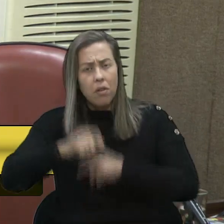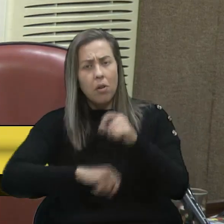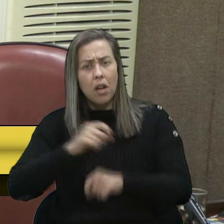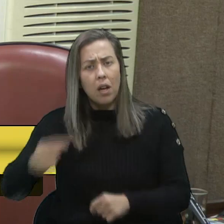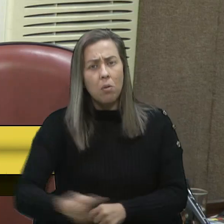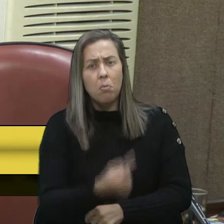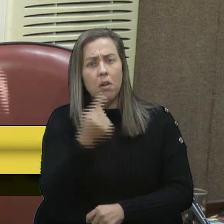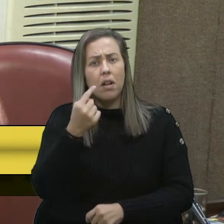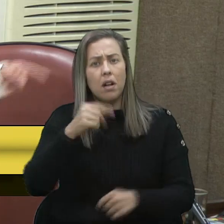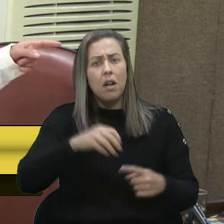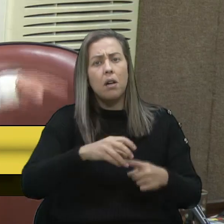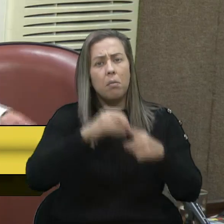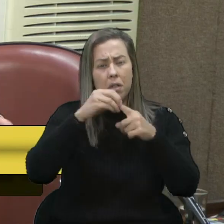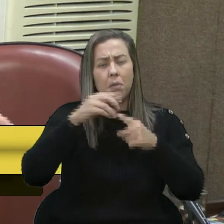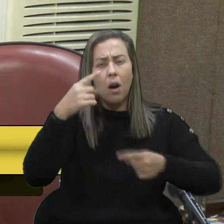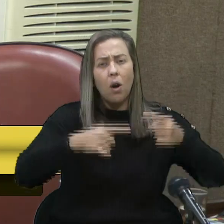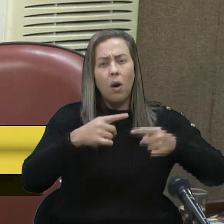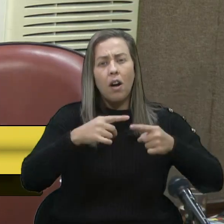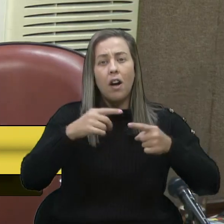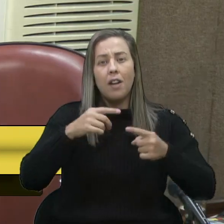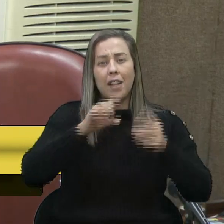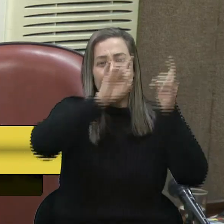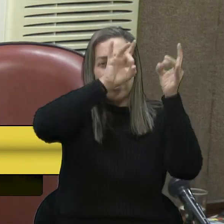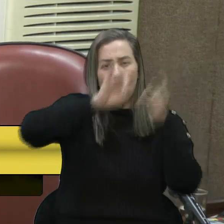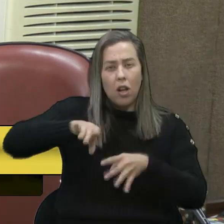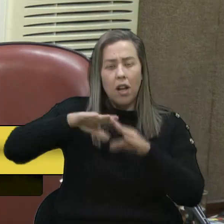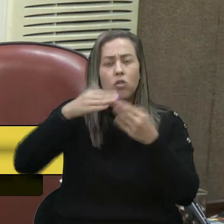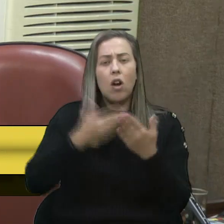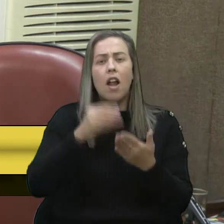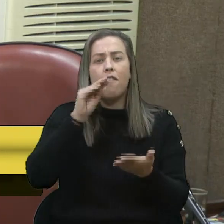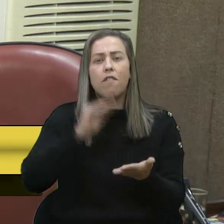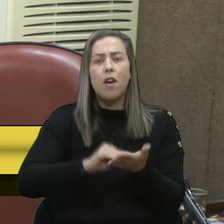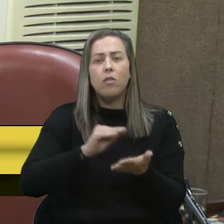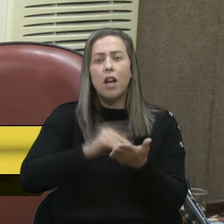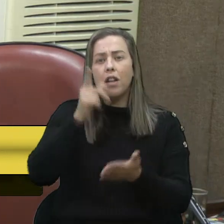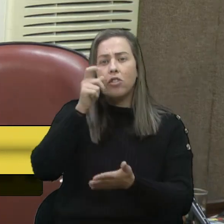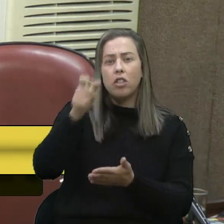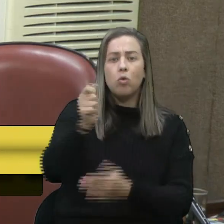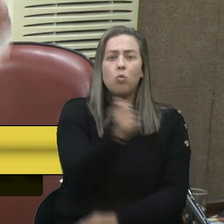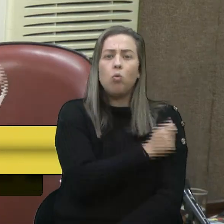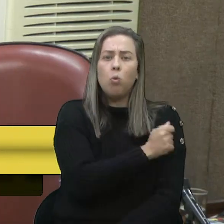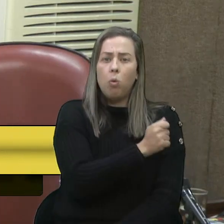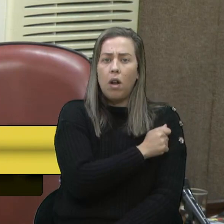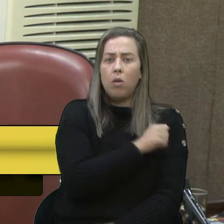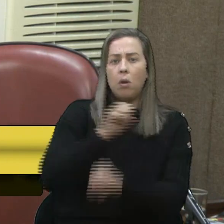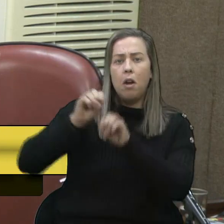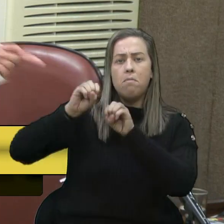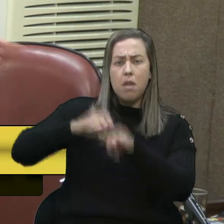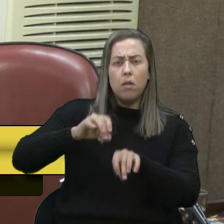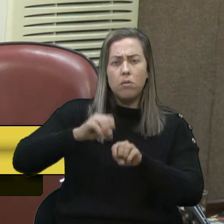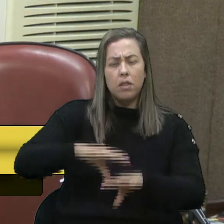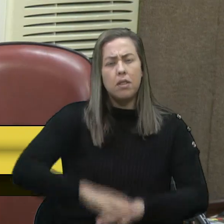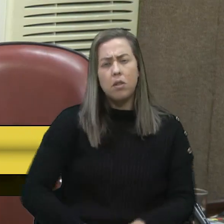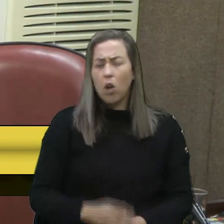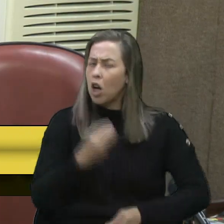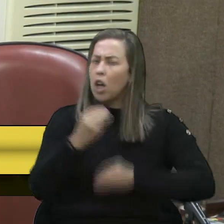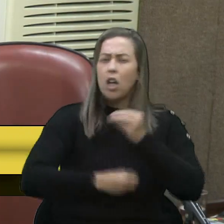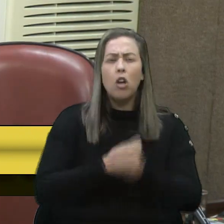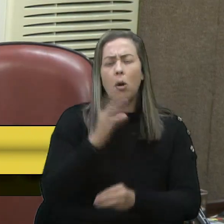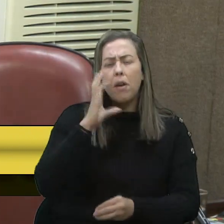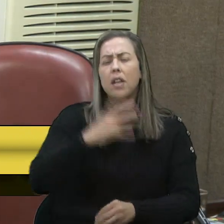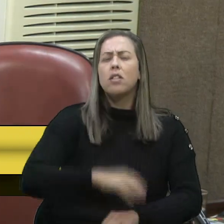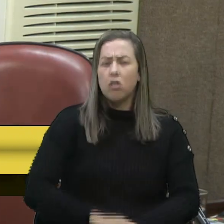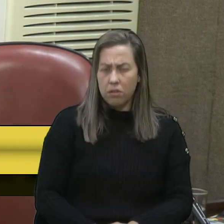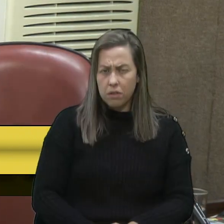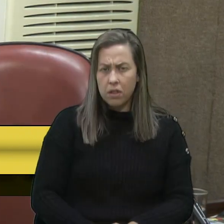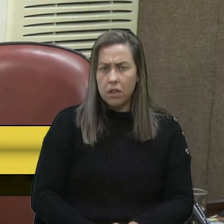das principais causas da evasão escolar é a falta de interesse do estudante pelo ensino. E como é que a gente resolve isso?